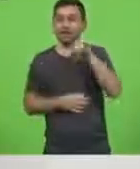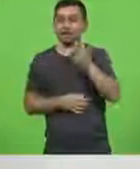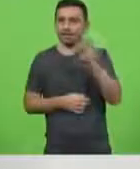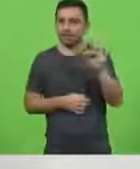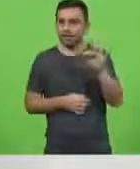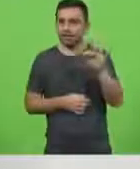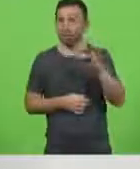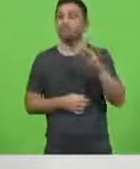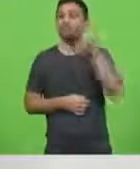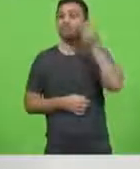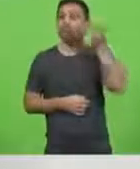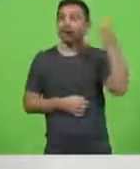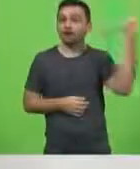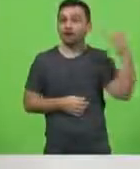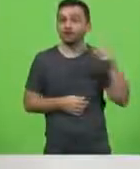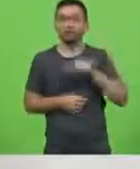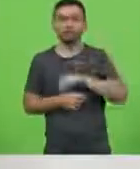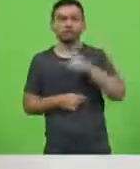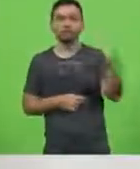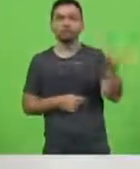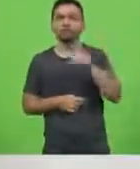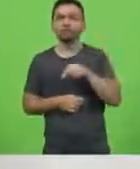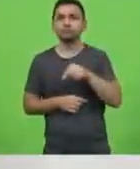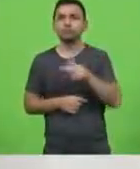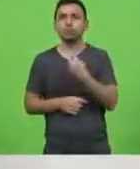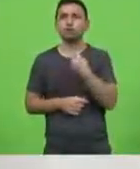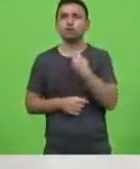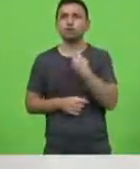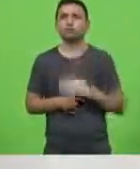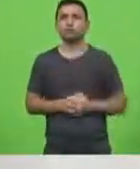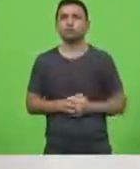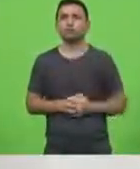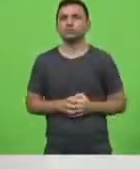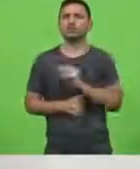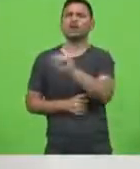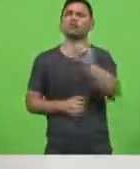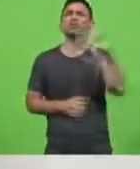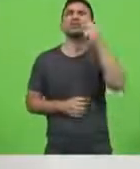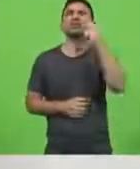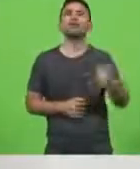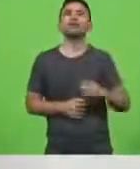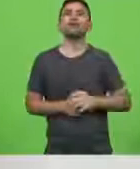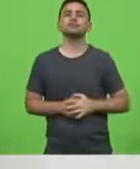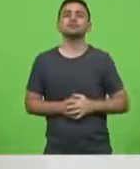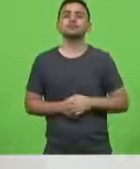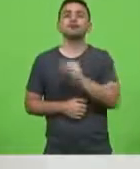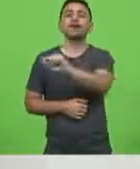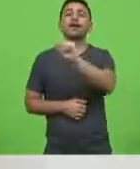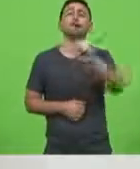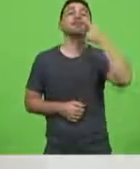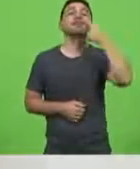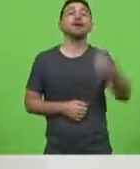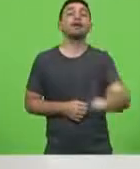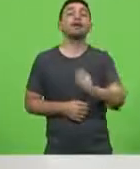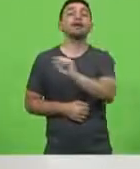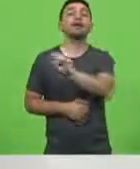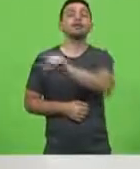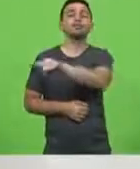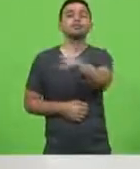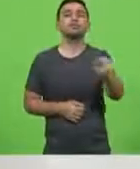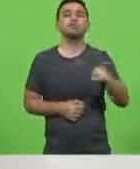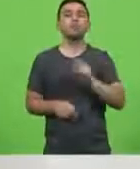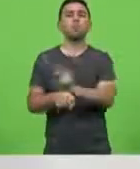viagens interestaduais não pode a quem interessa isso? a quem interessa isso? quem estamos